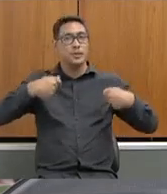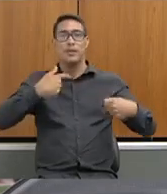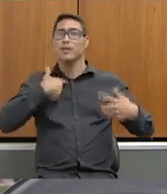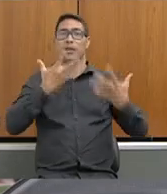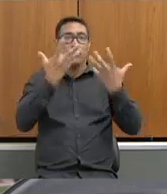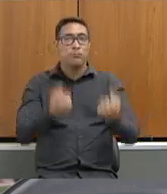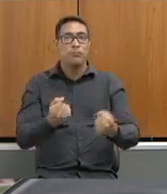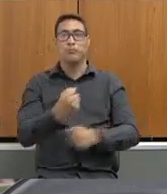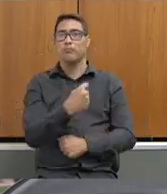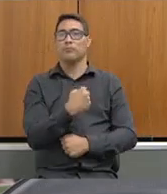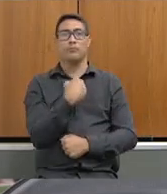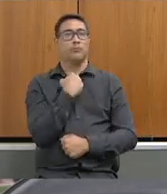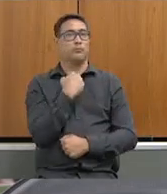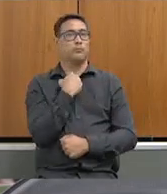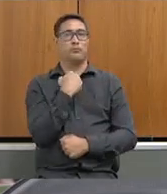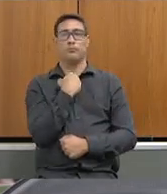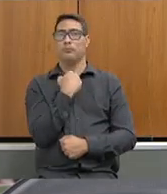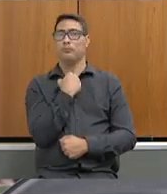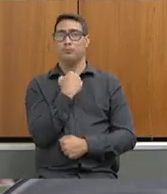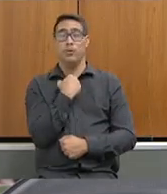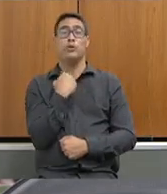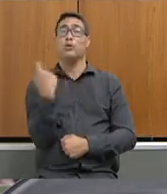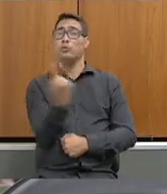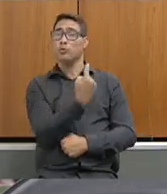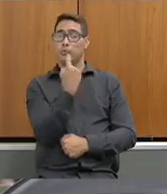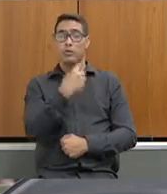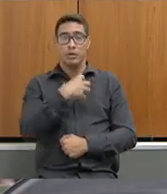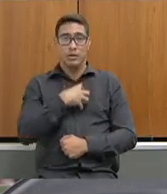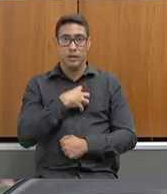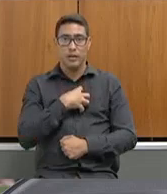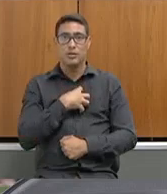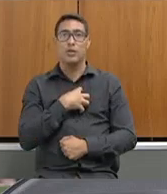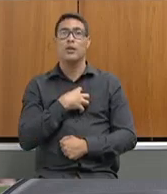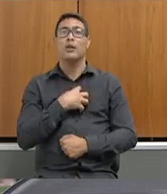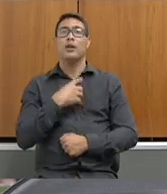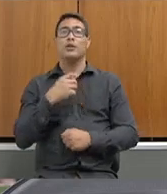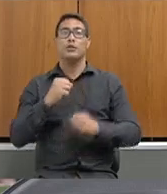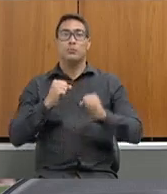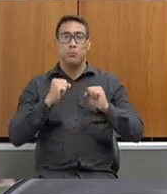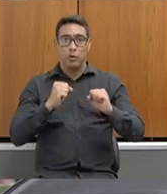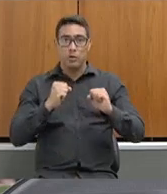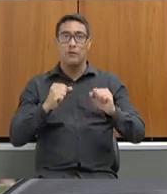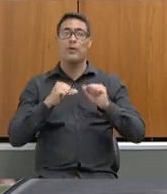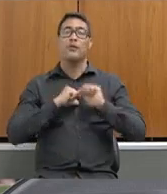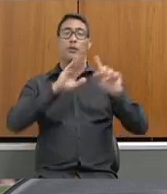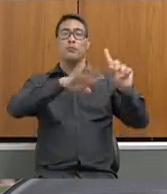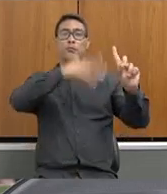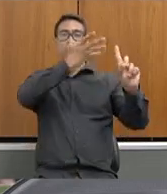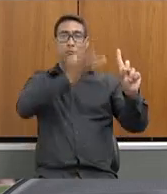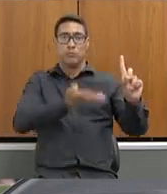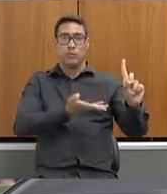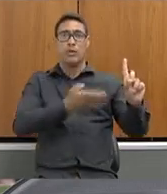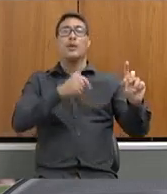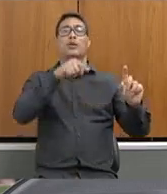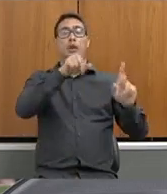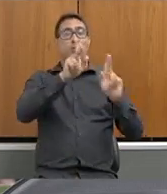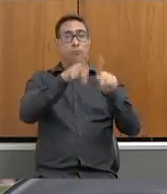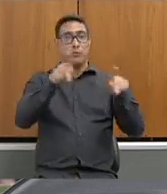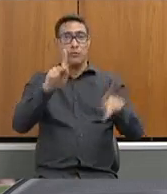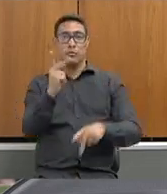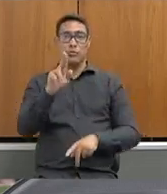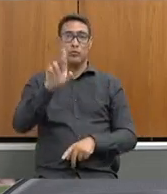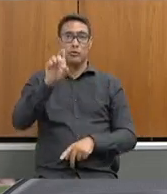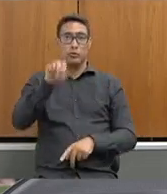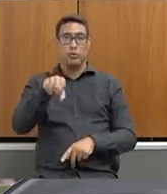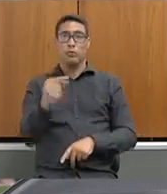queria convidar todos que se sentirem confortáveis para que nós possamos fazer homenagem ao professor Hudson com um